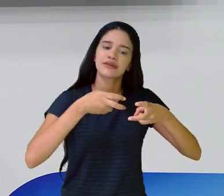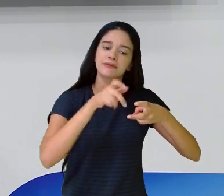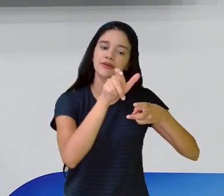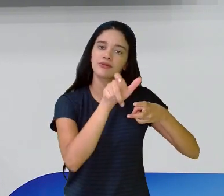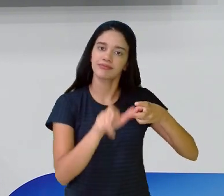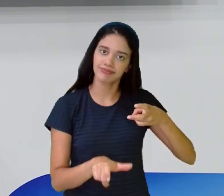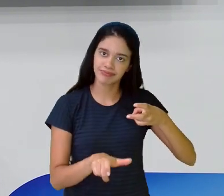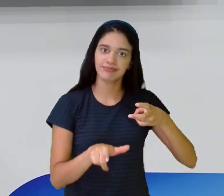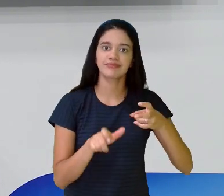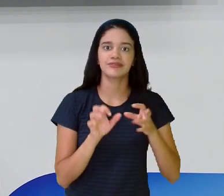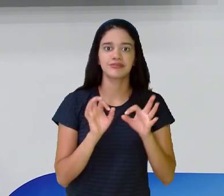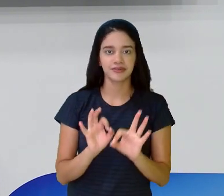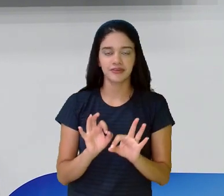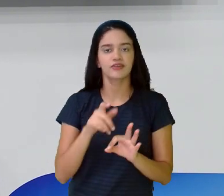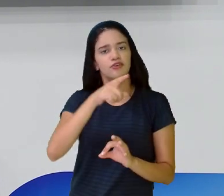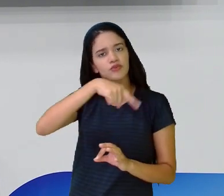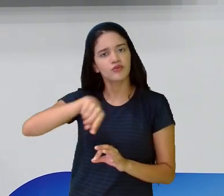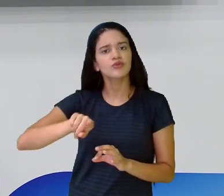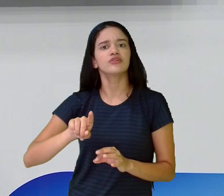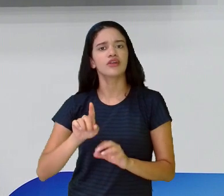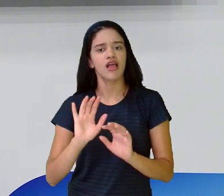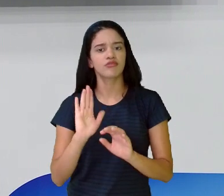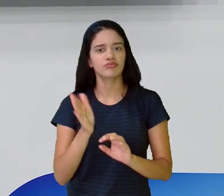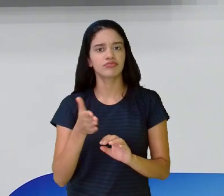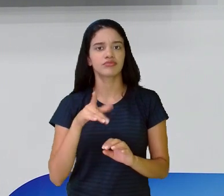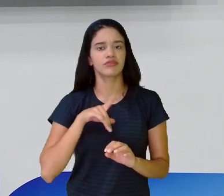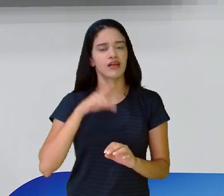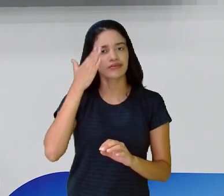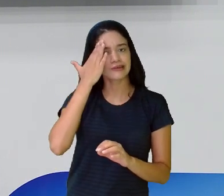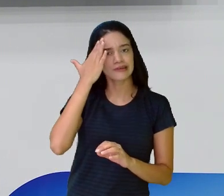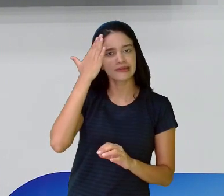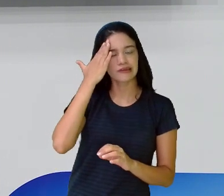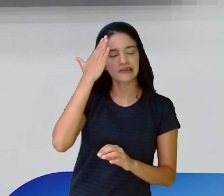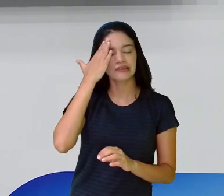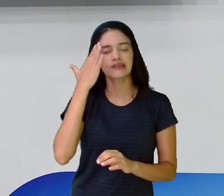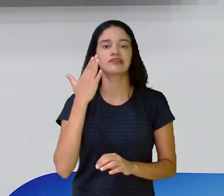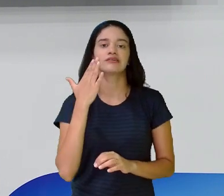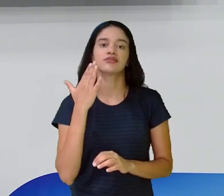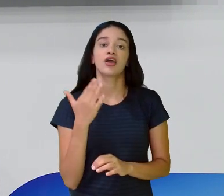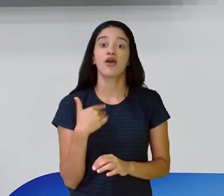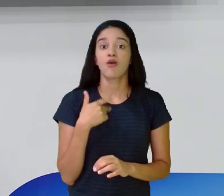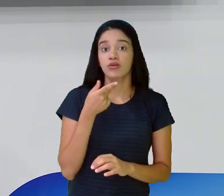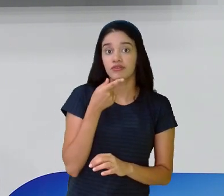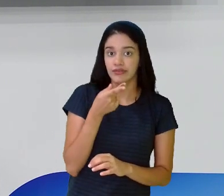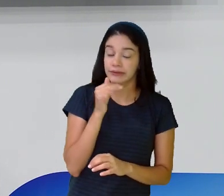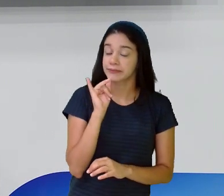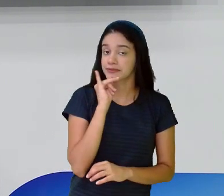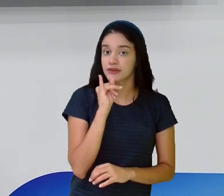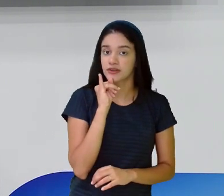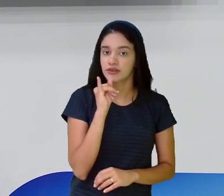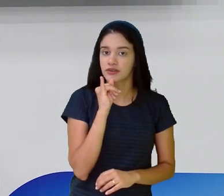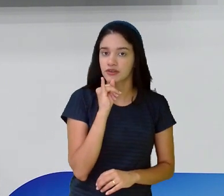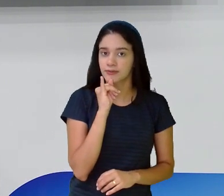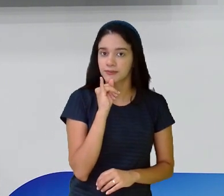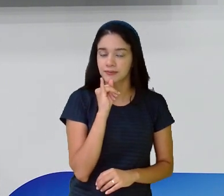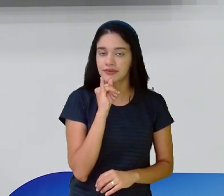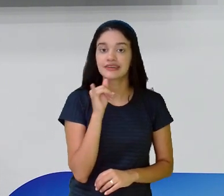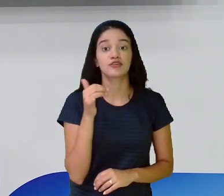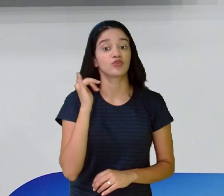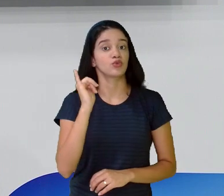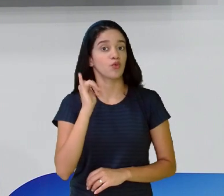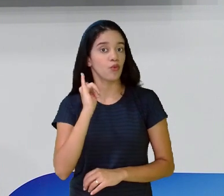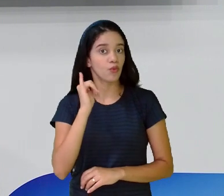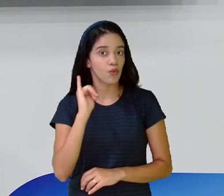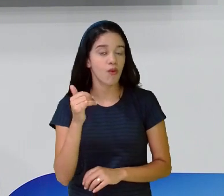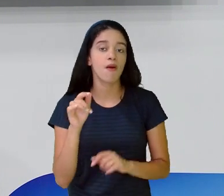personagem que você já faz. Ele faz um elemento. Quando eu falo, vou dar um exemplo aqui de um conto,